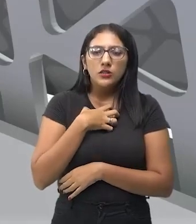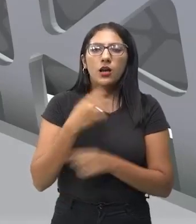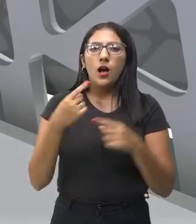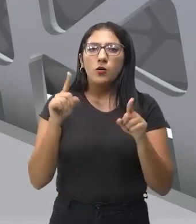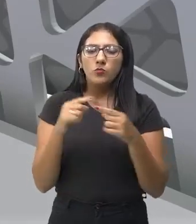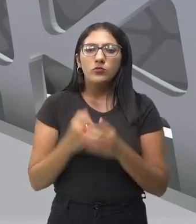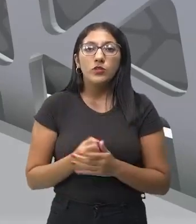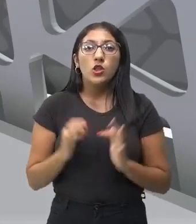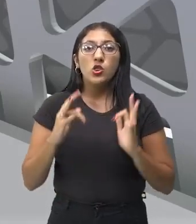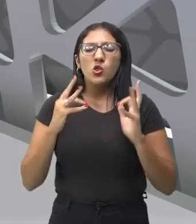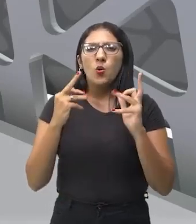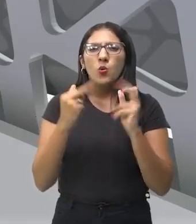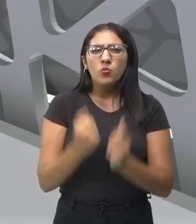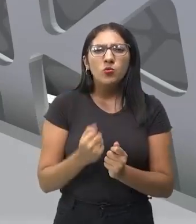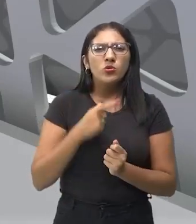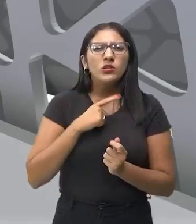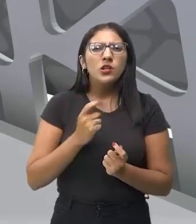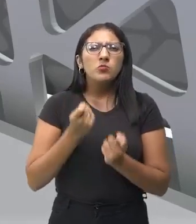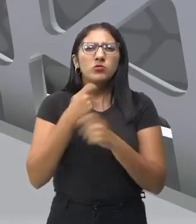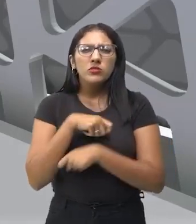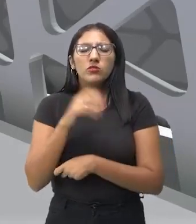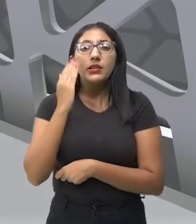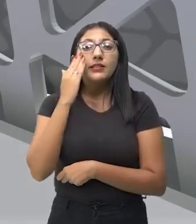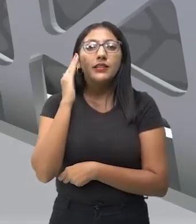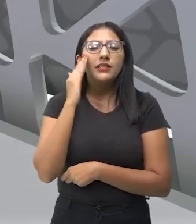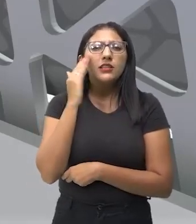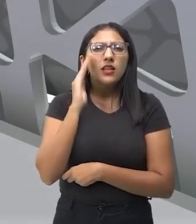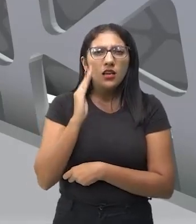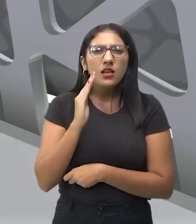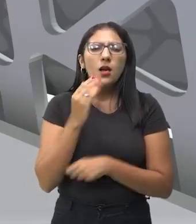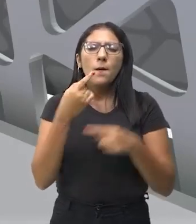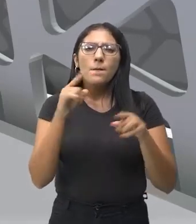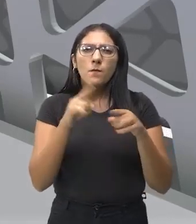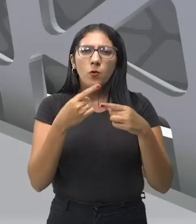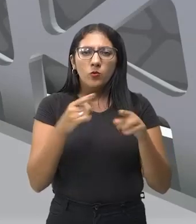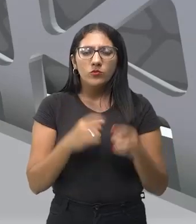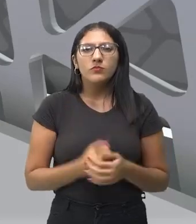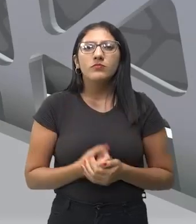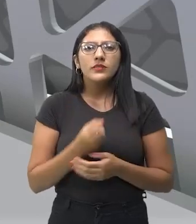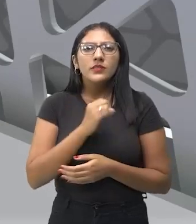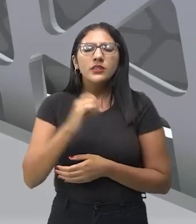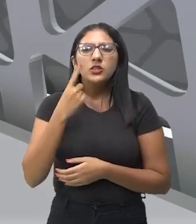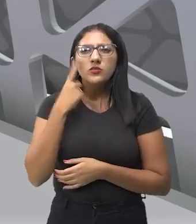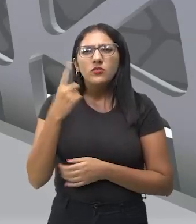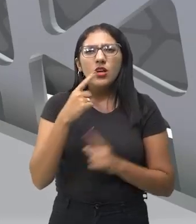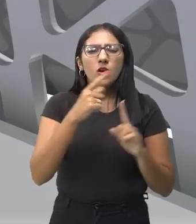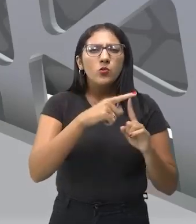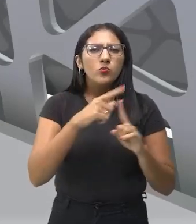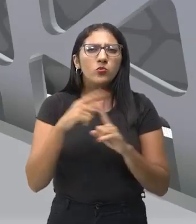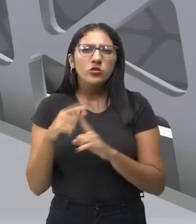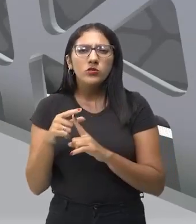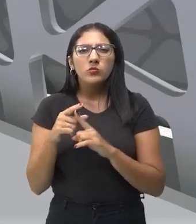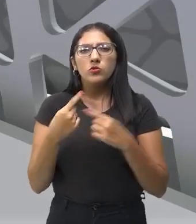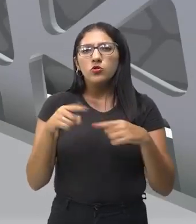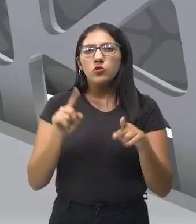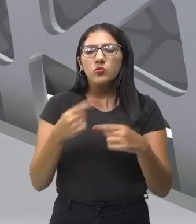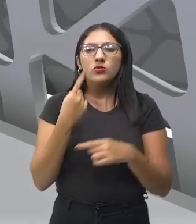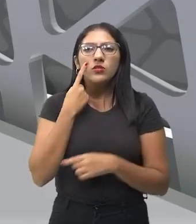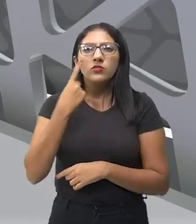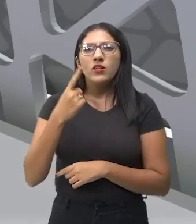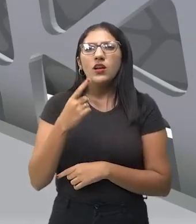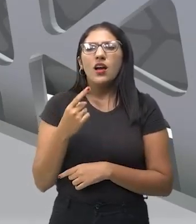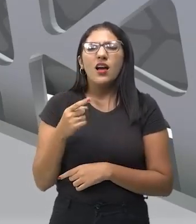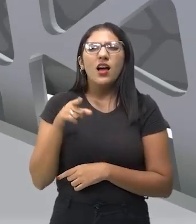Todo mundo tem ouvido, mas será que todo mundo sabe escutar? E, quando nós vemos um gênero, um estilo musical, não é